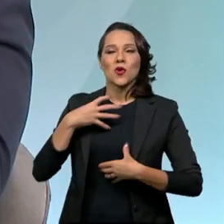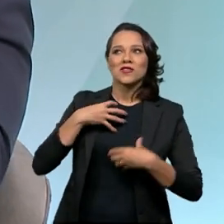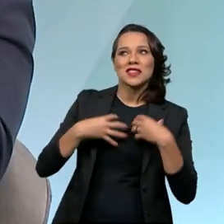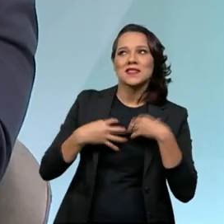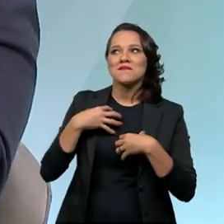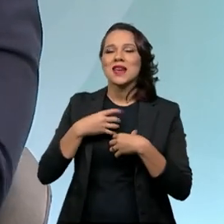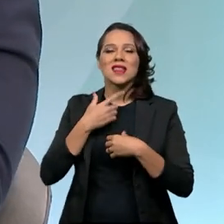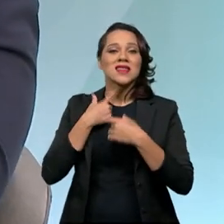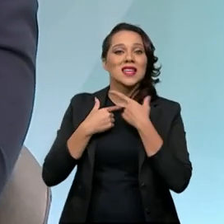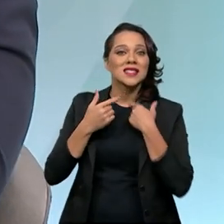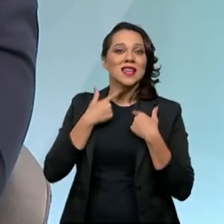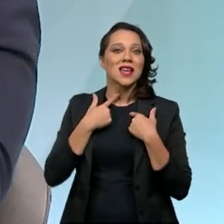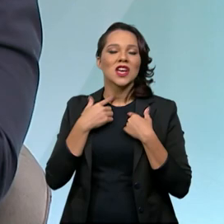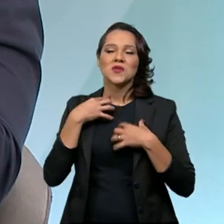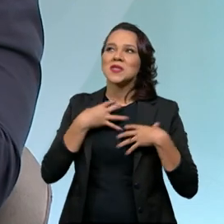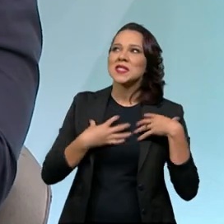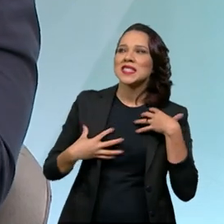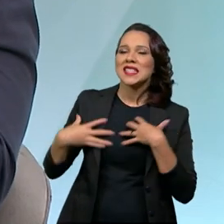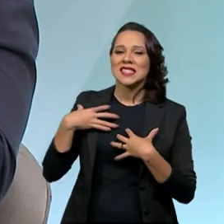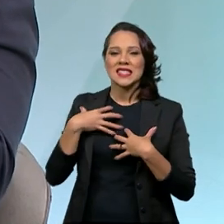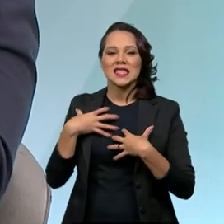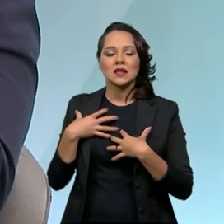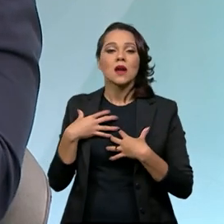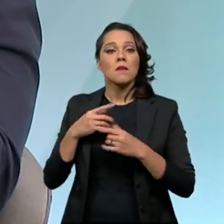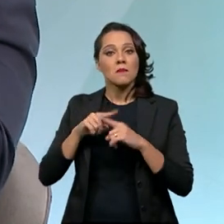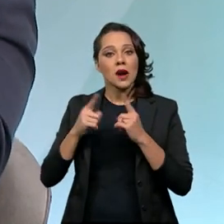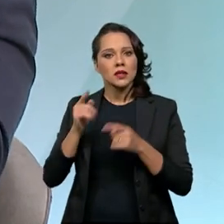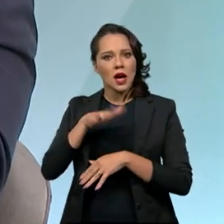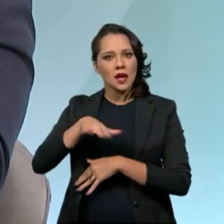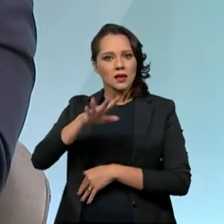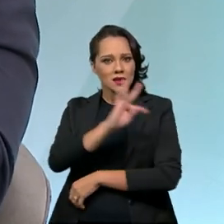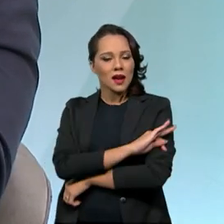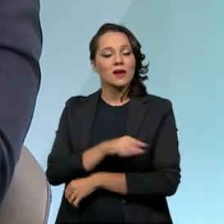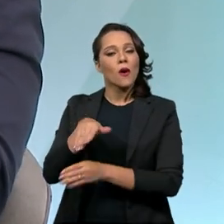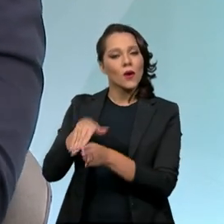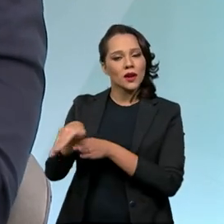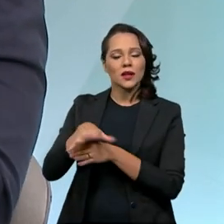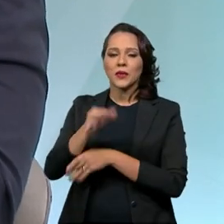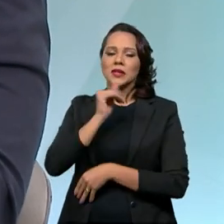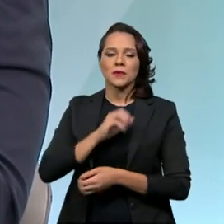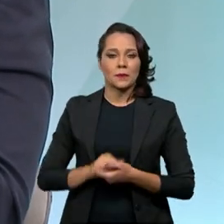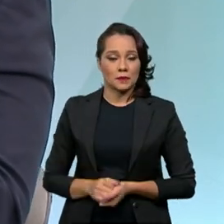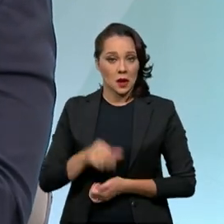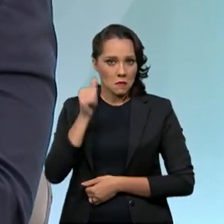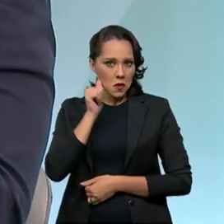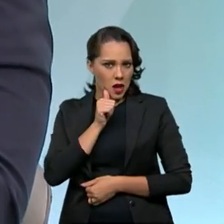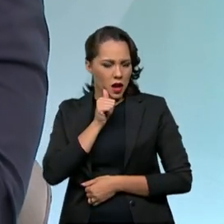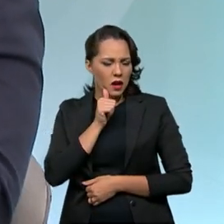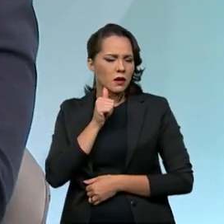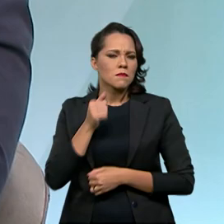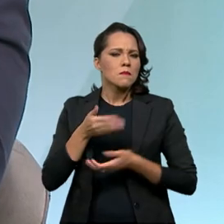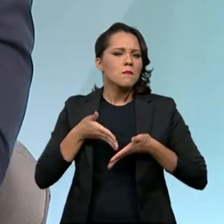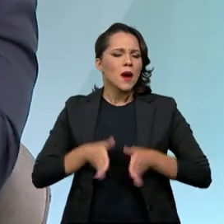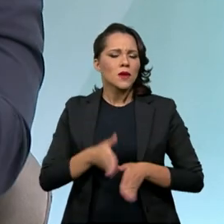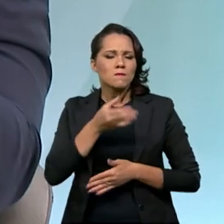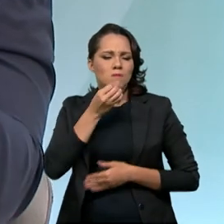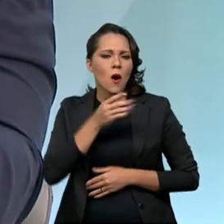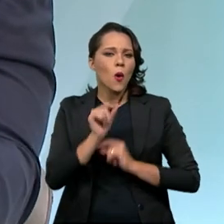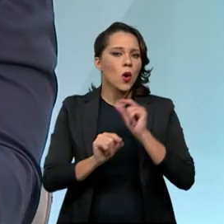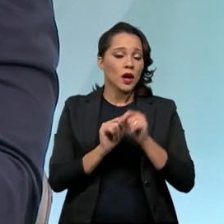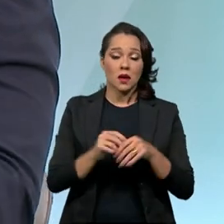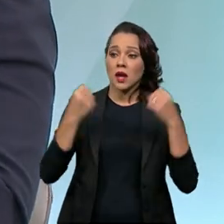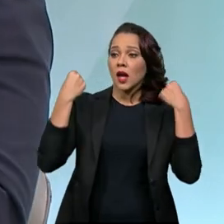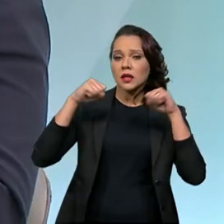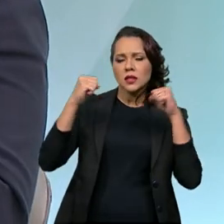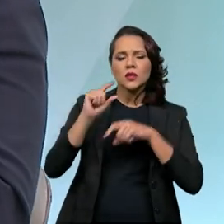desejos, suas sensações, mas principalmente ela é muito técnica, ela orienta. Por exemplo, o a mulher deve fazer para ter um melhor parto, exercícios que